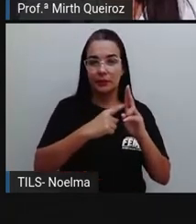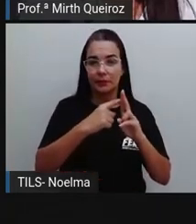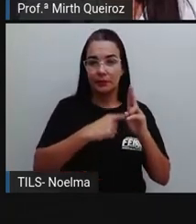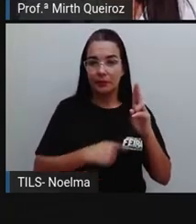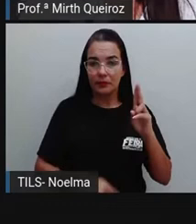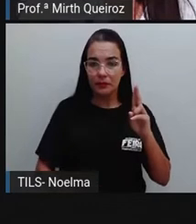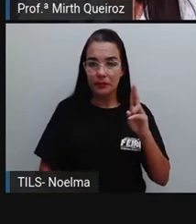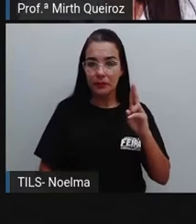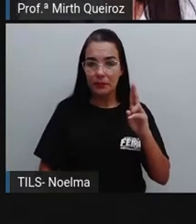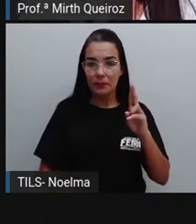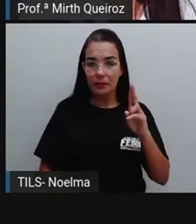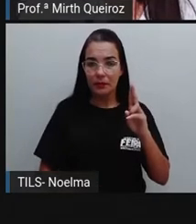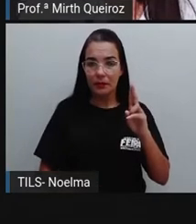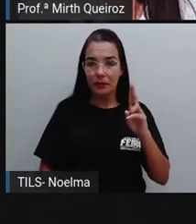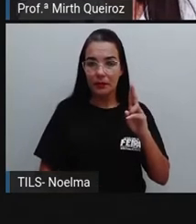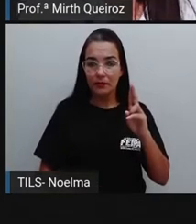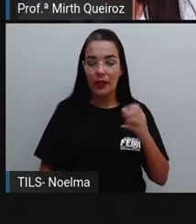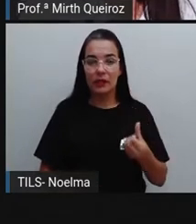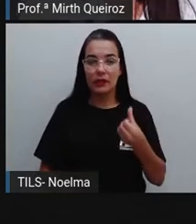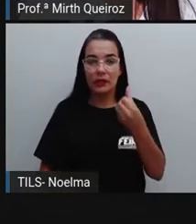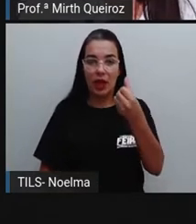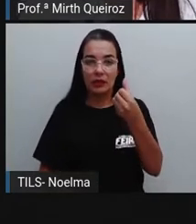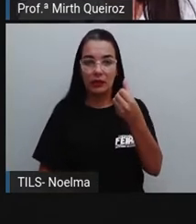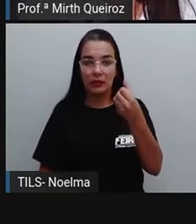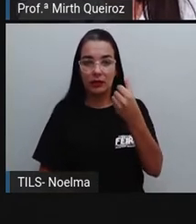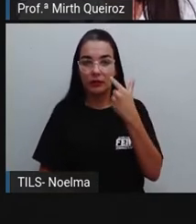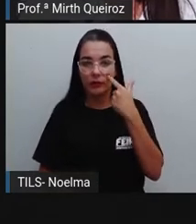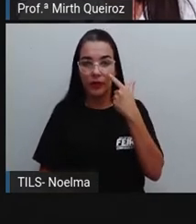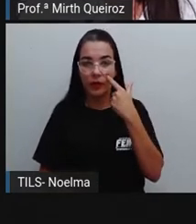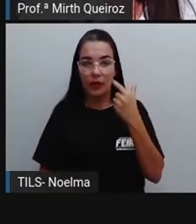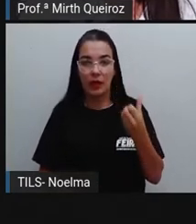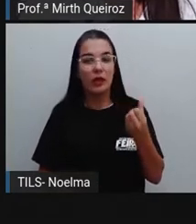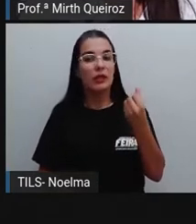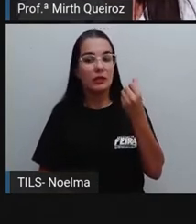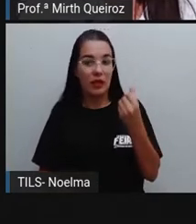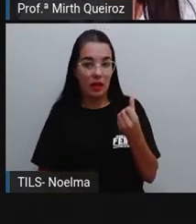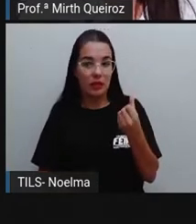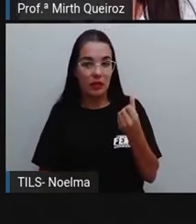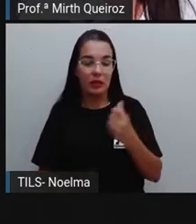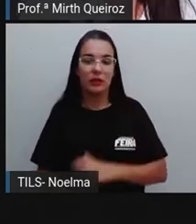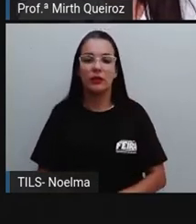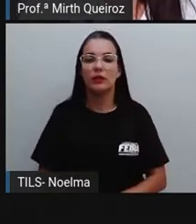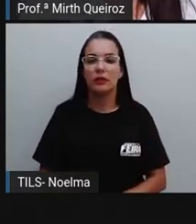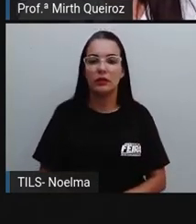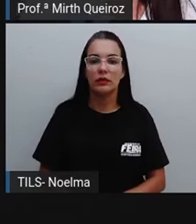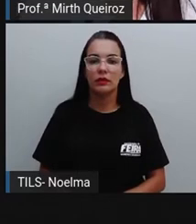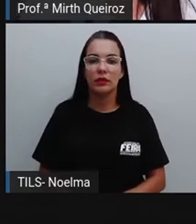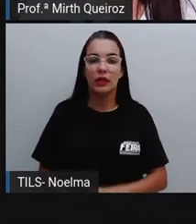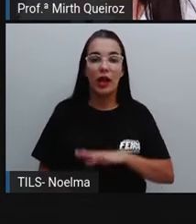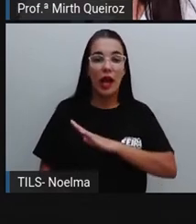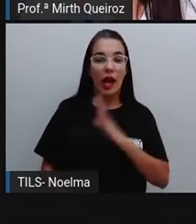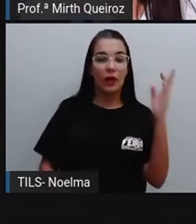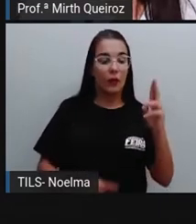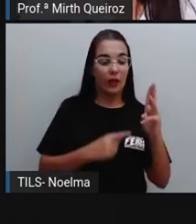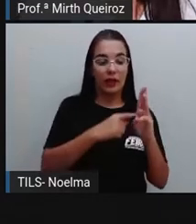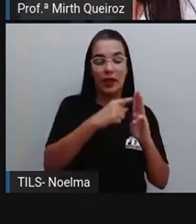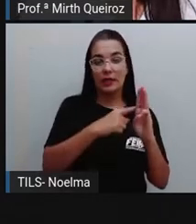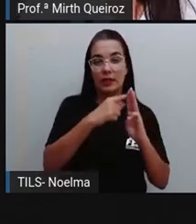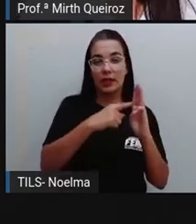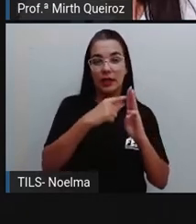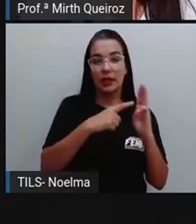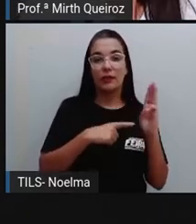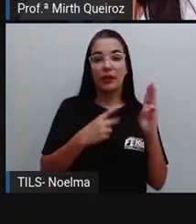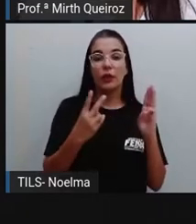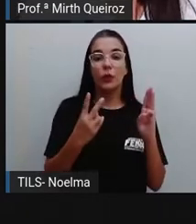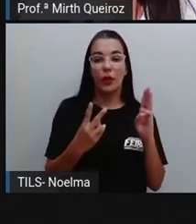3, 4, 5, 6, né? Então, nós temos o numeral 6. Aqui, na centena,